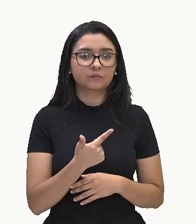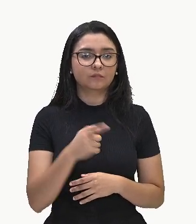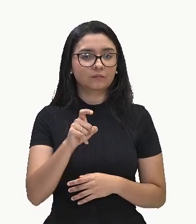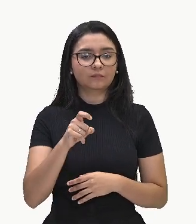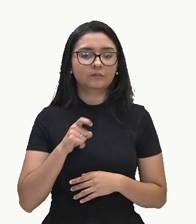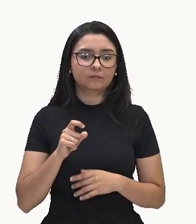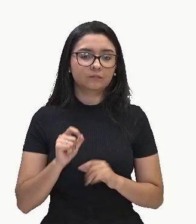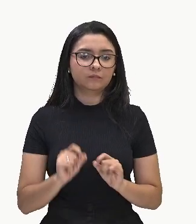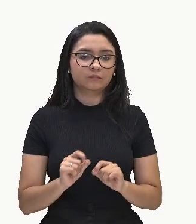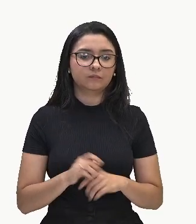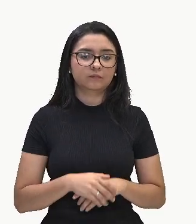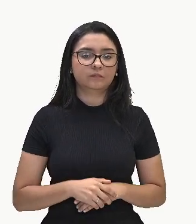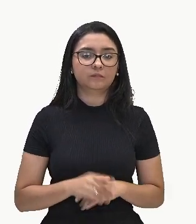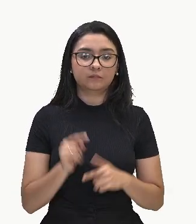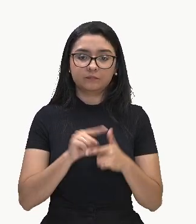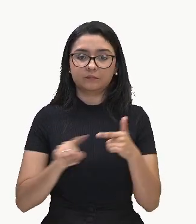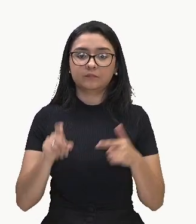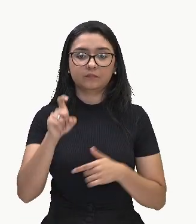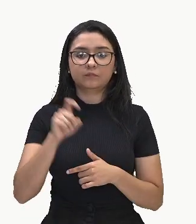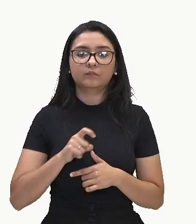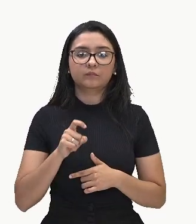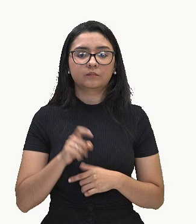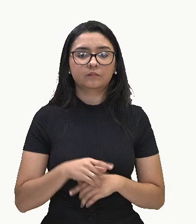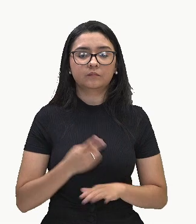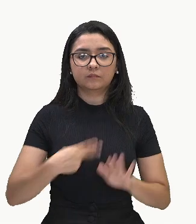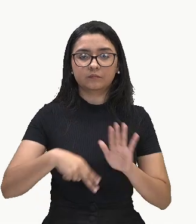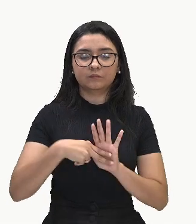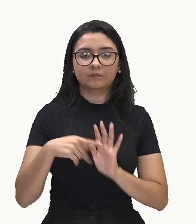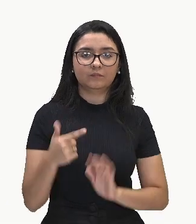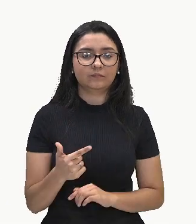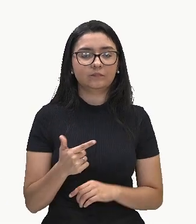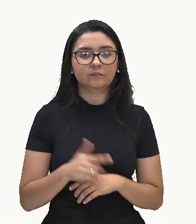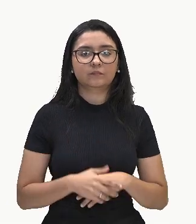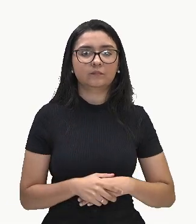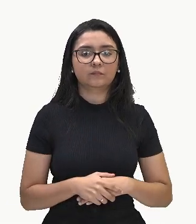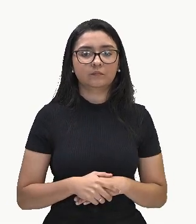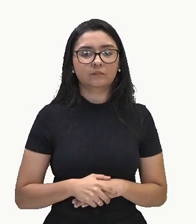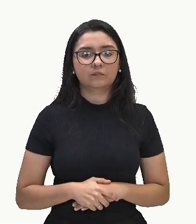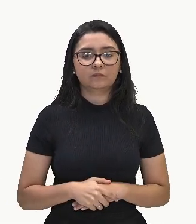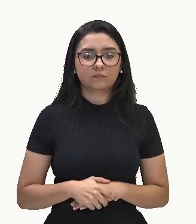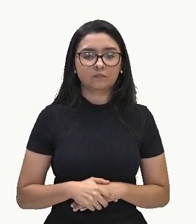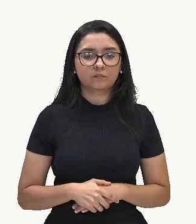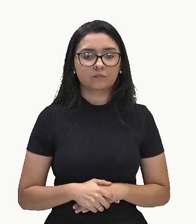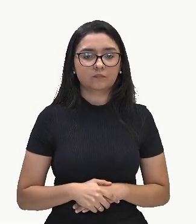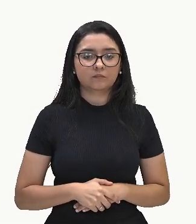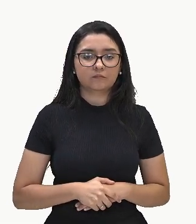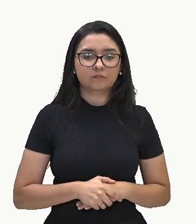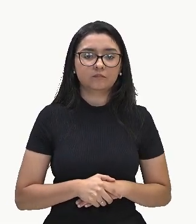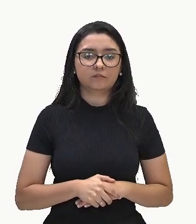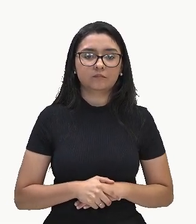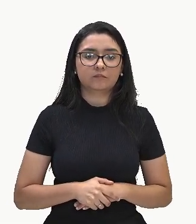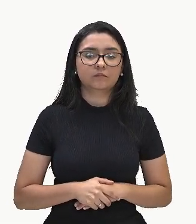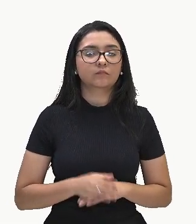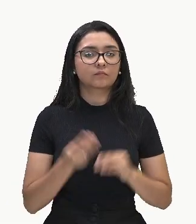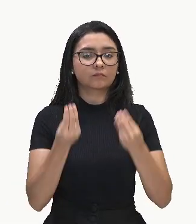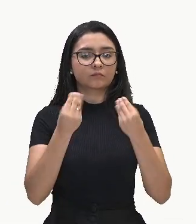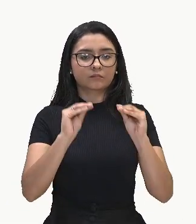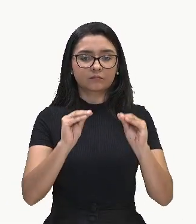dividido por X, eu vou ter 2, que vai ficar exatamente aqui.